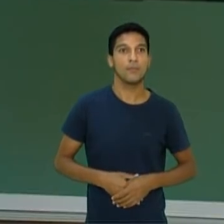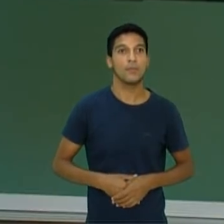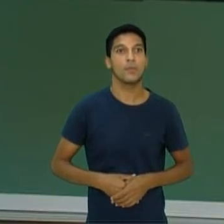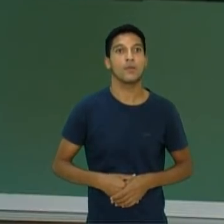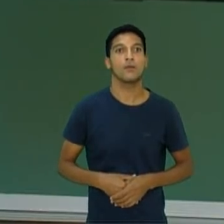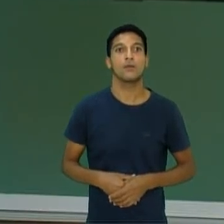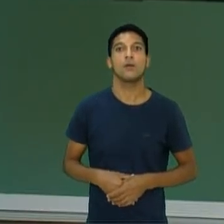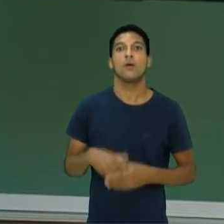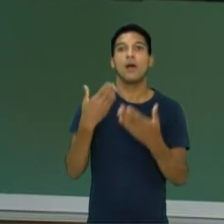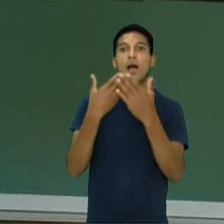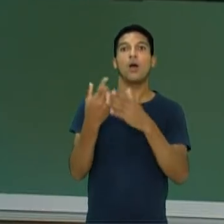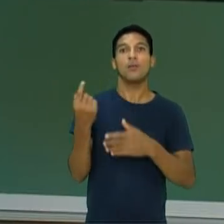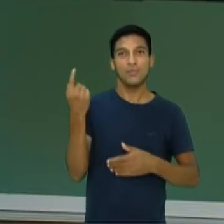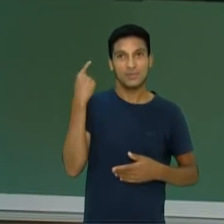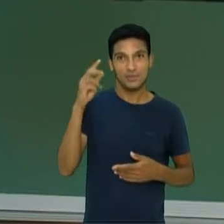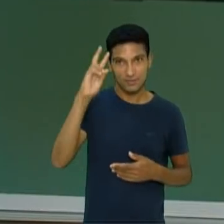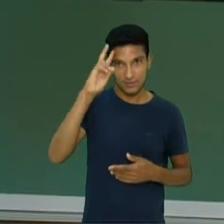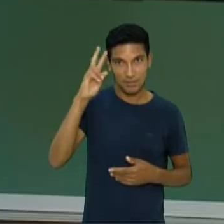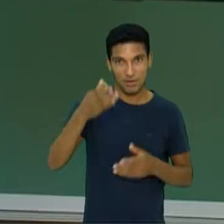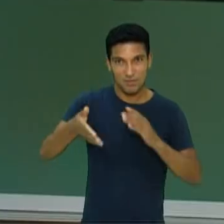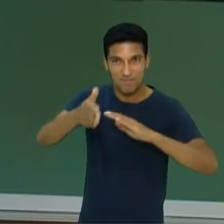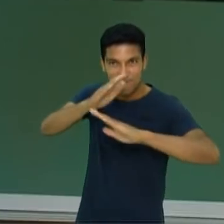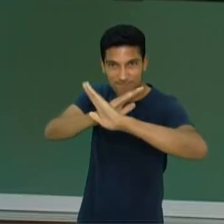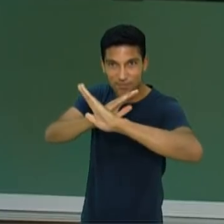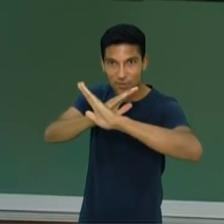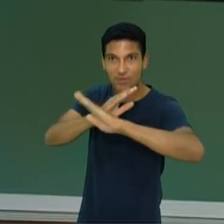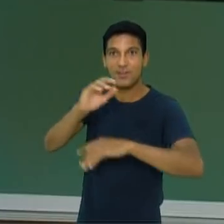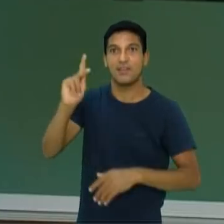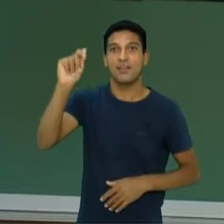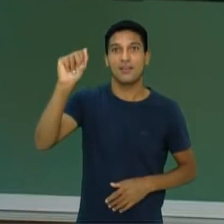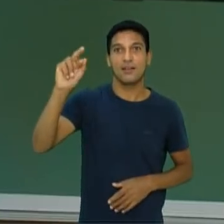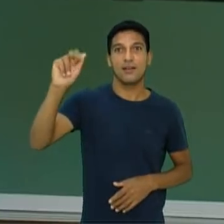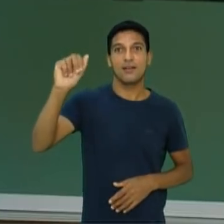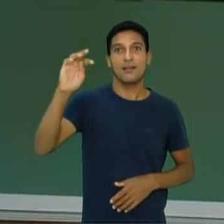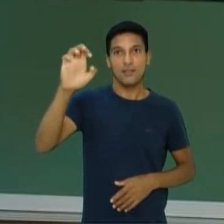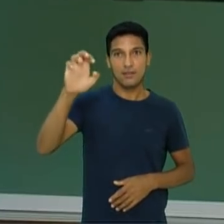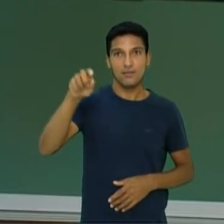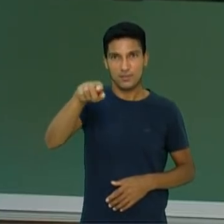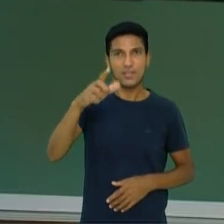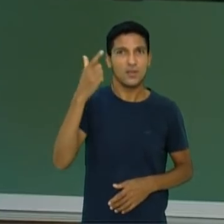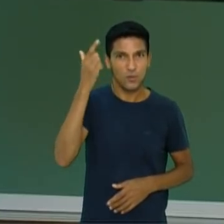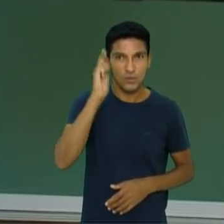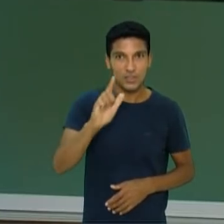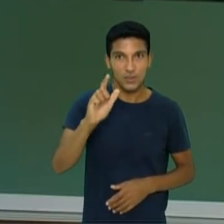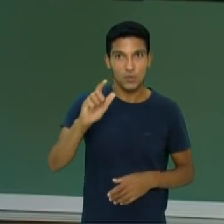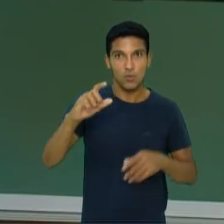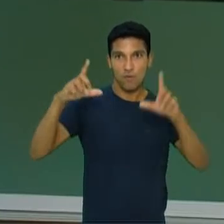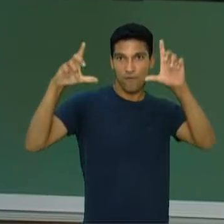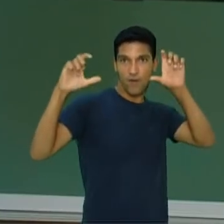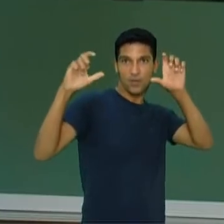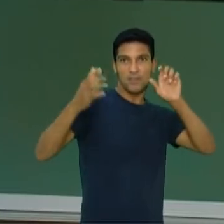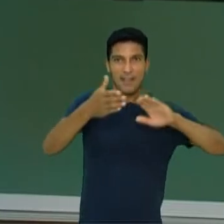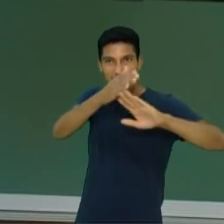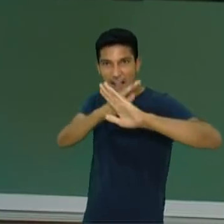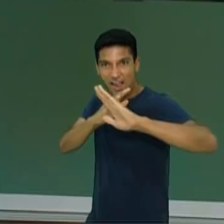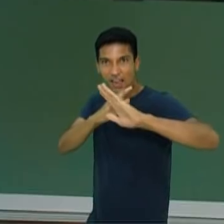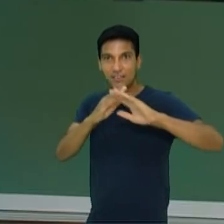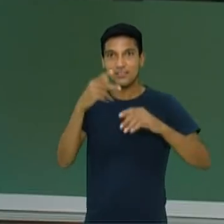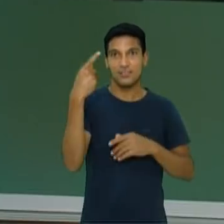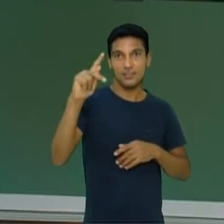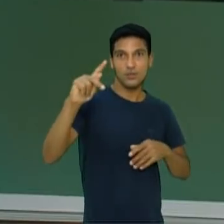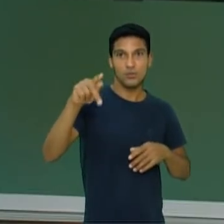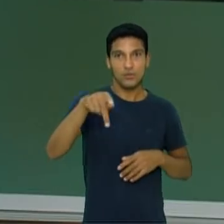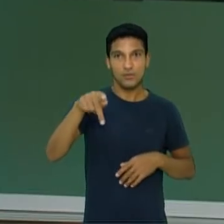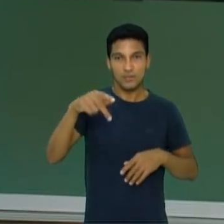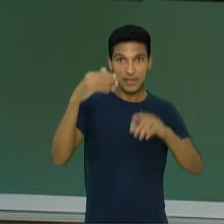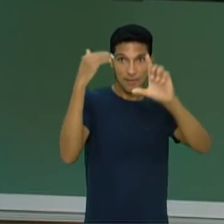vimos sobre o Karatê. E aí, você conseguiu completar o desafio? Mandou a foto para o seu professor? Espero que